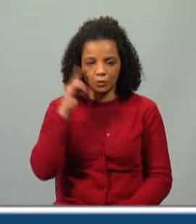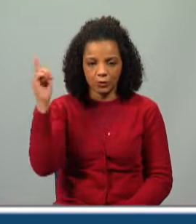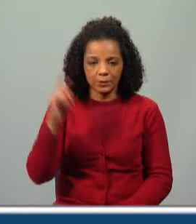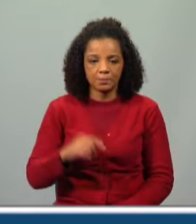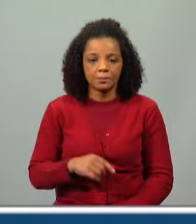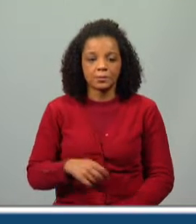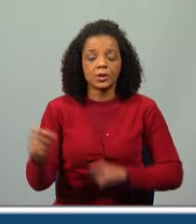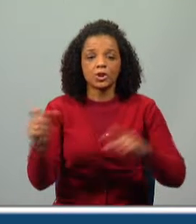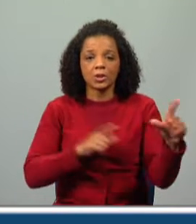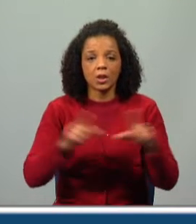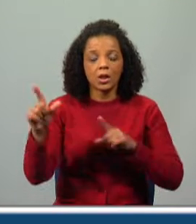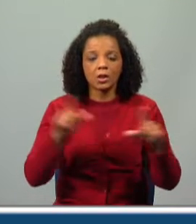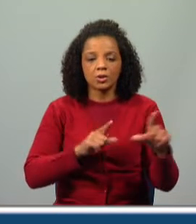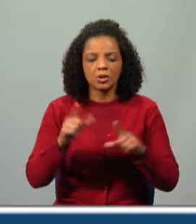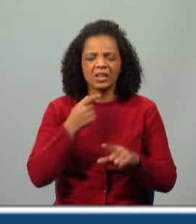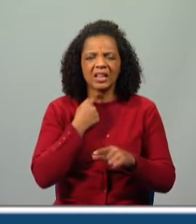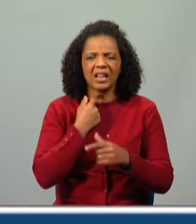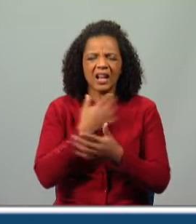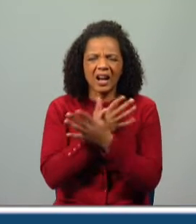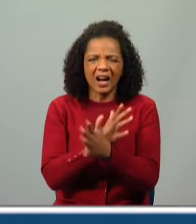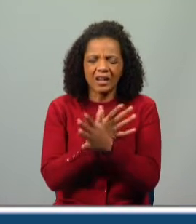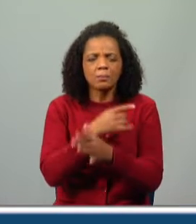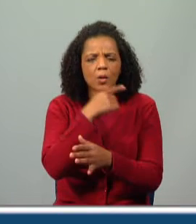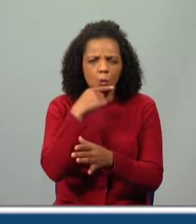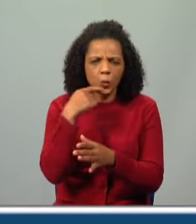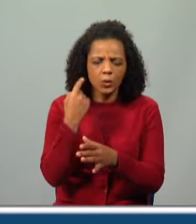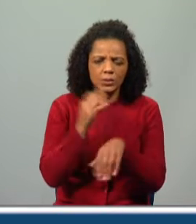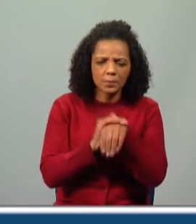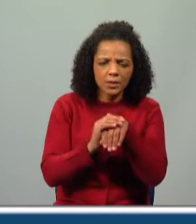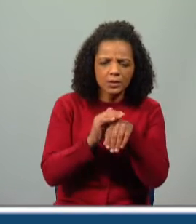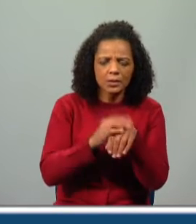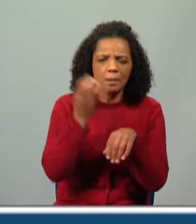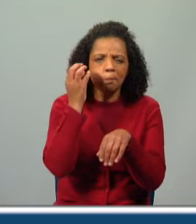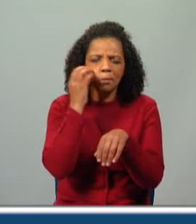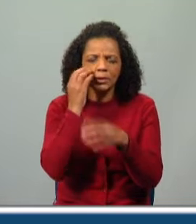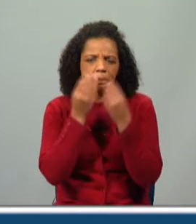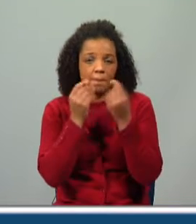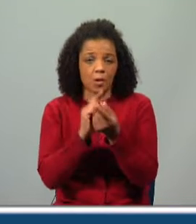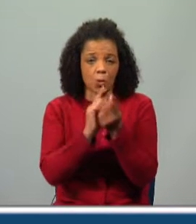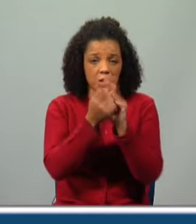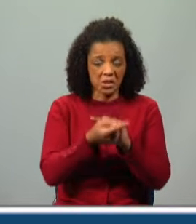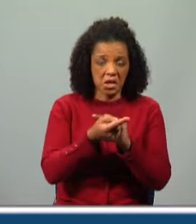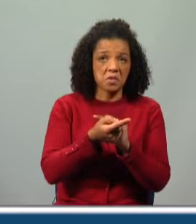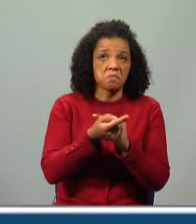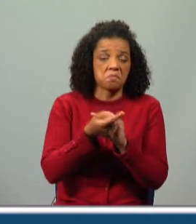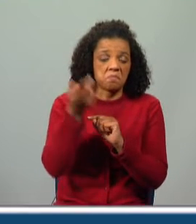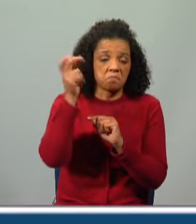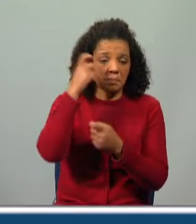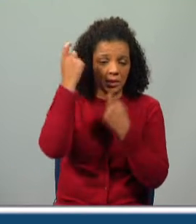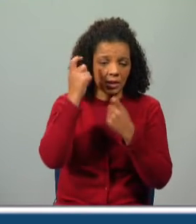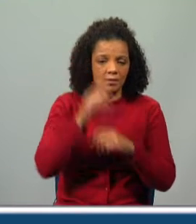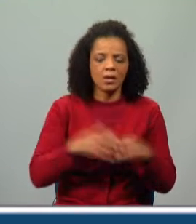As estrelas ardiam um pouco na garganta, mas eram doces e macias e sabiam a pêssego, ao contrário do que seria de supor.